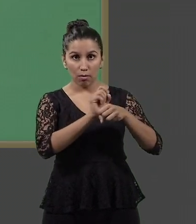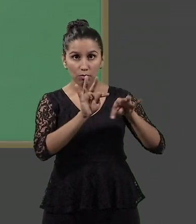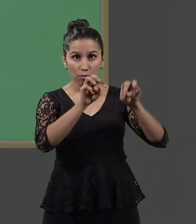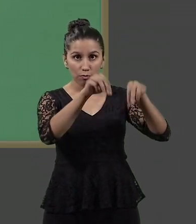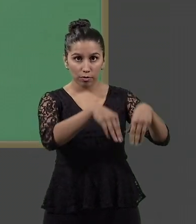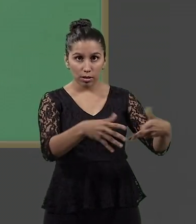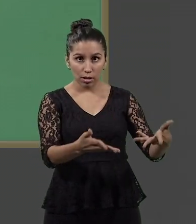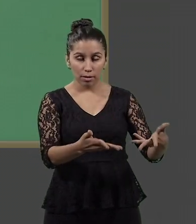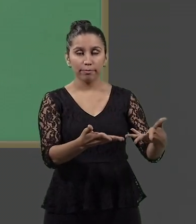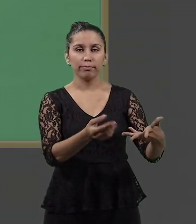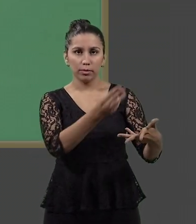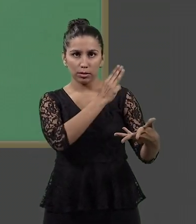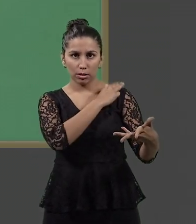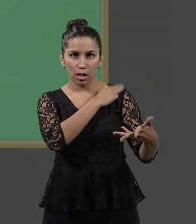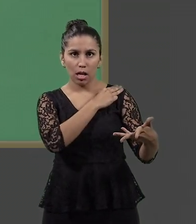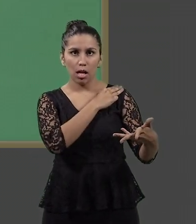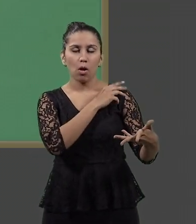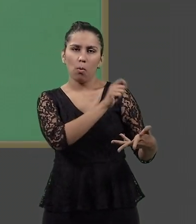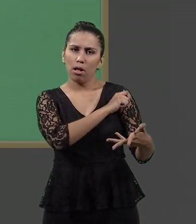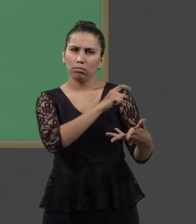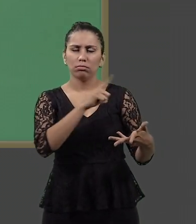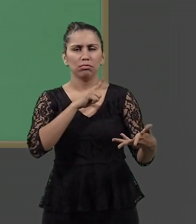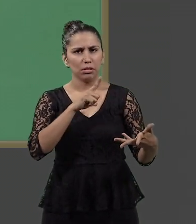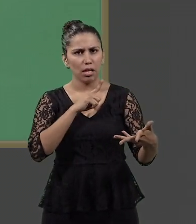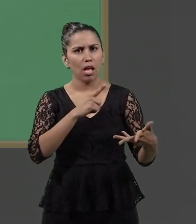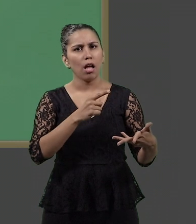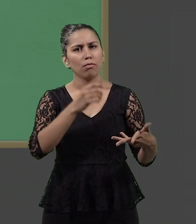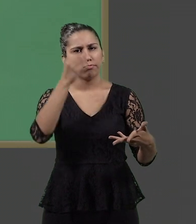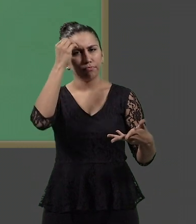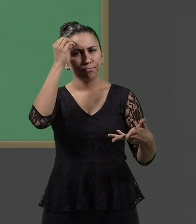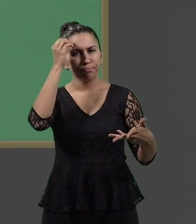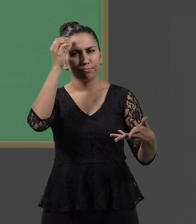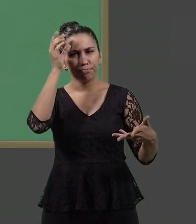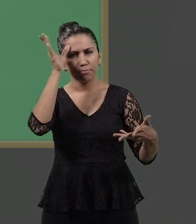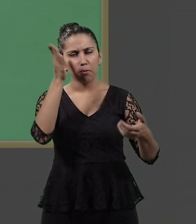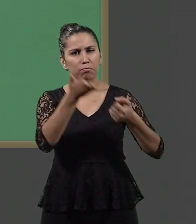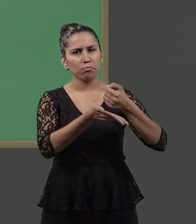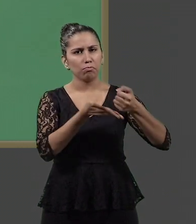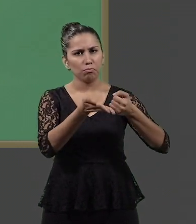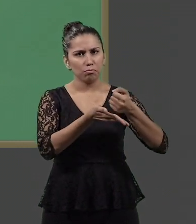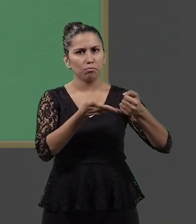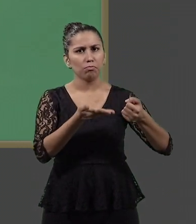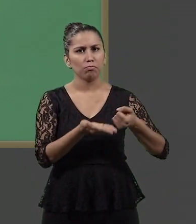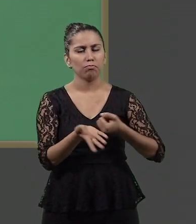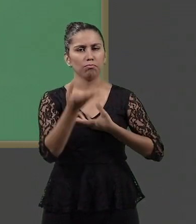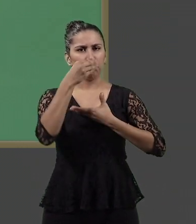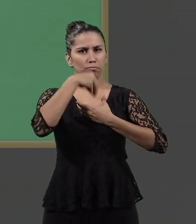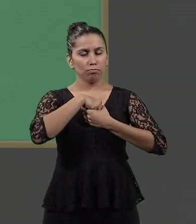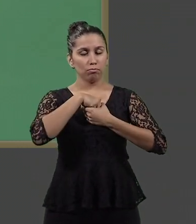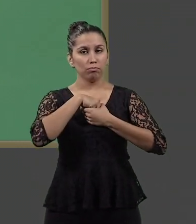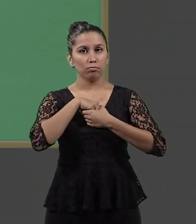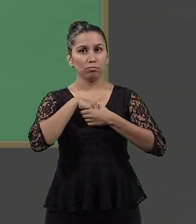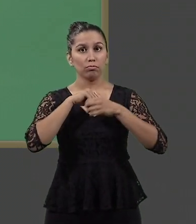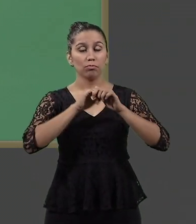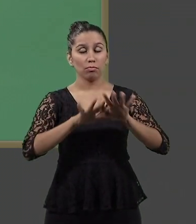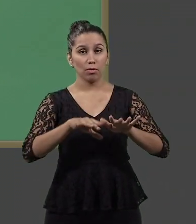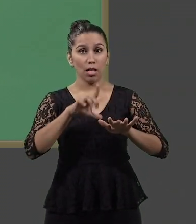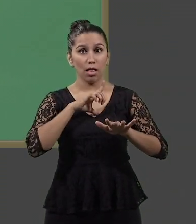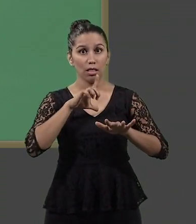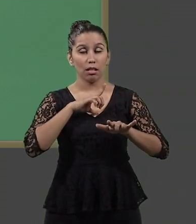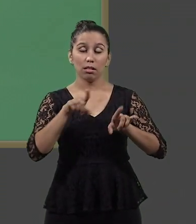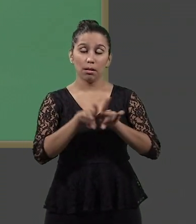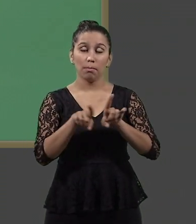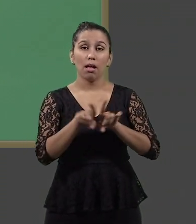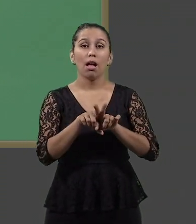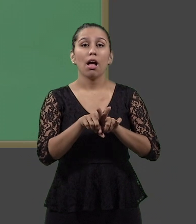todo o conhecimento do ensino fundamental consolidado e aprofundado. Além disso, devem receber uma preparação básica